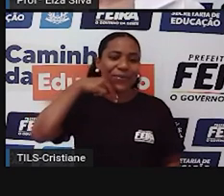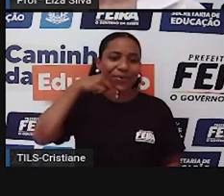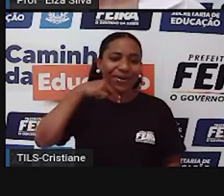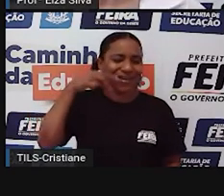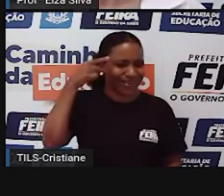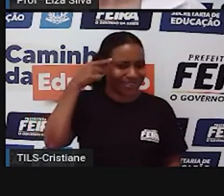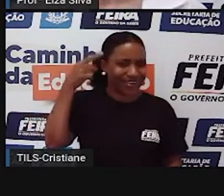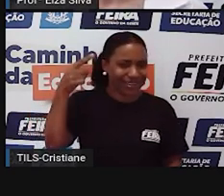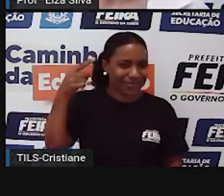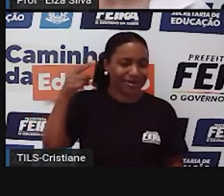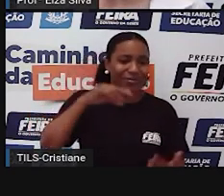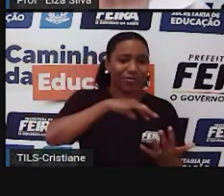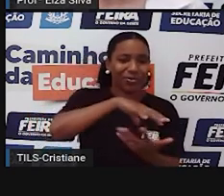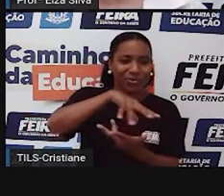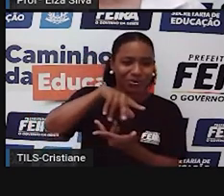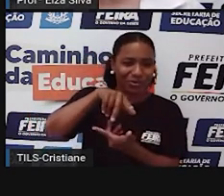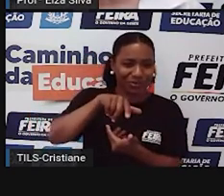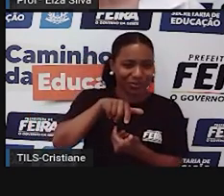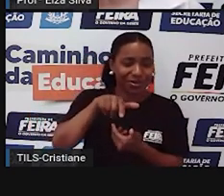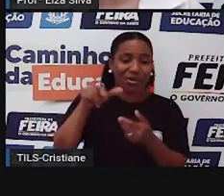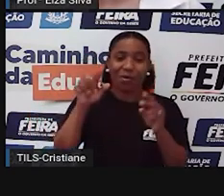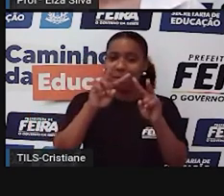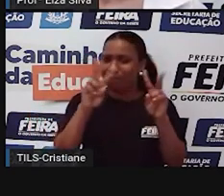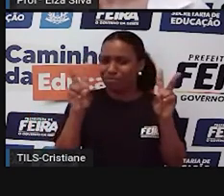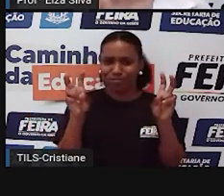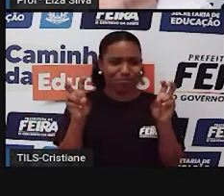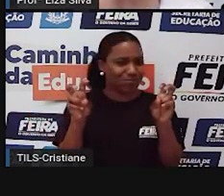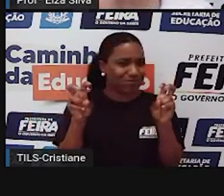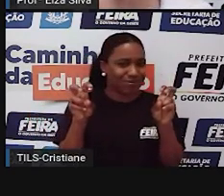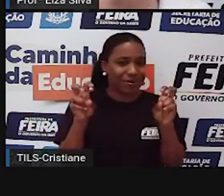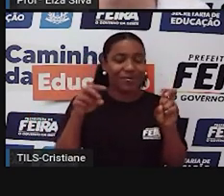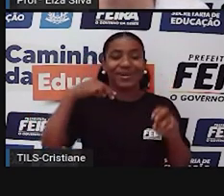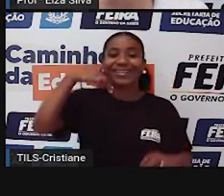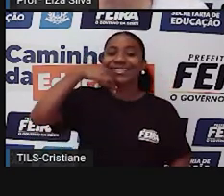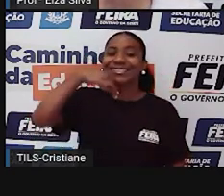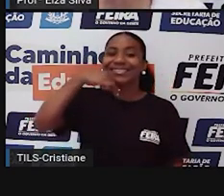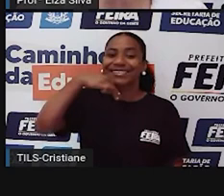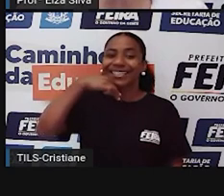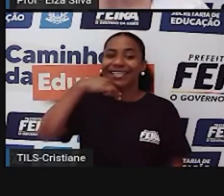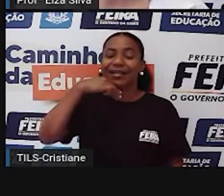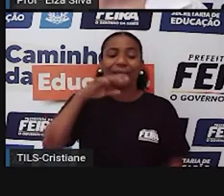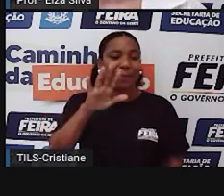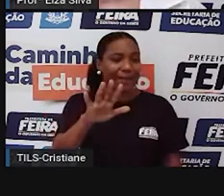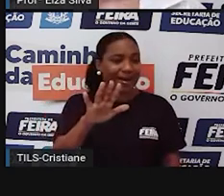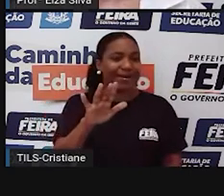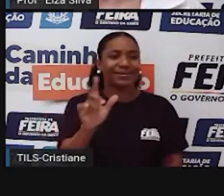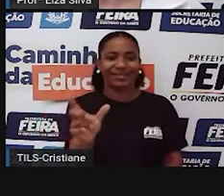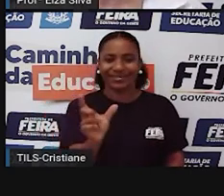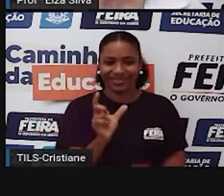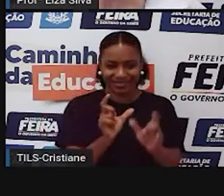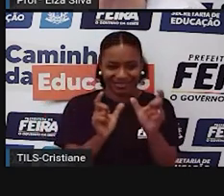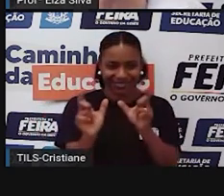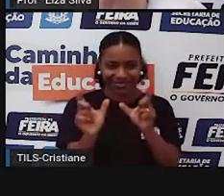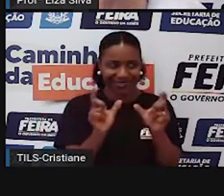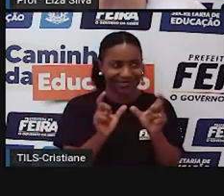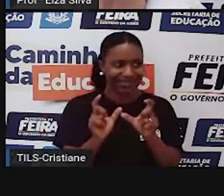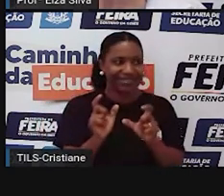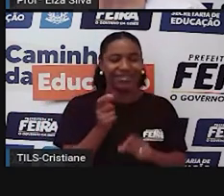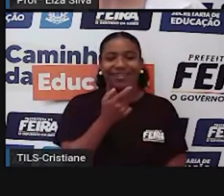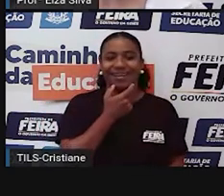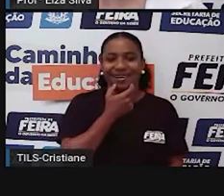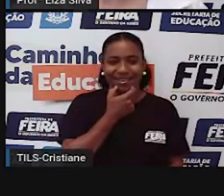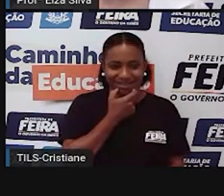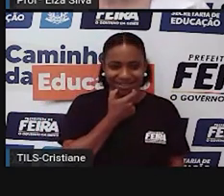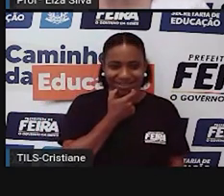de conhecer provérbios nigerianos, mas que estão escritos em inglês. Se possível,